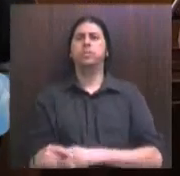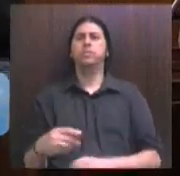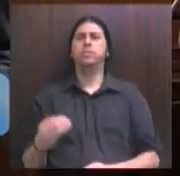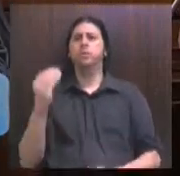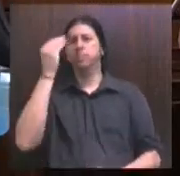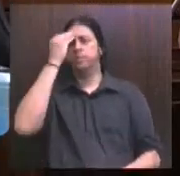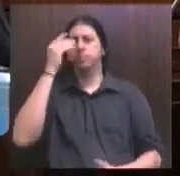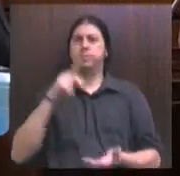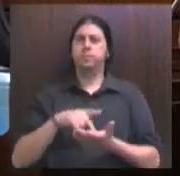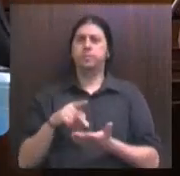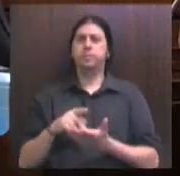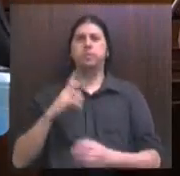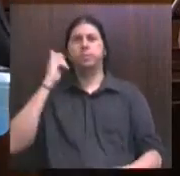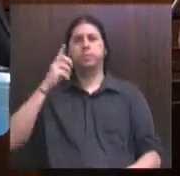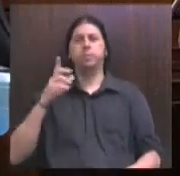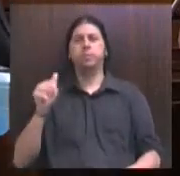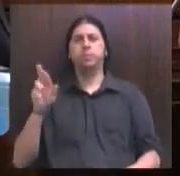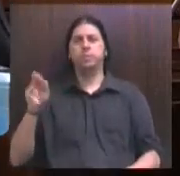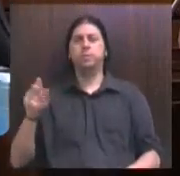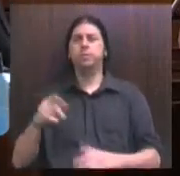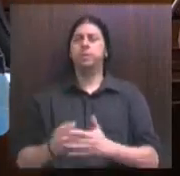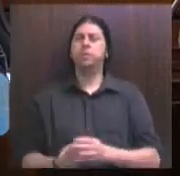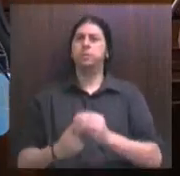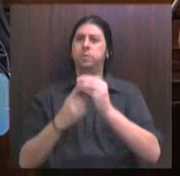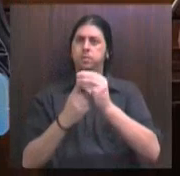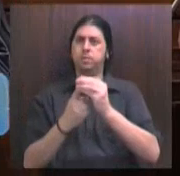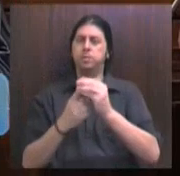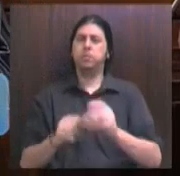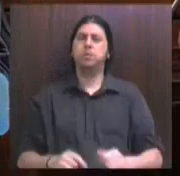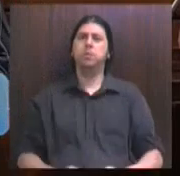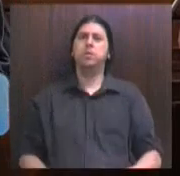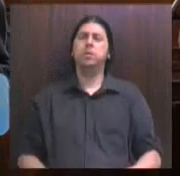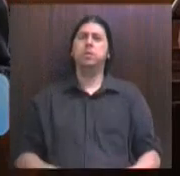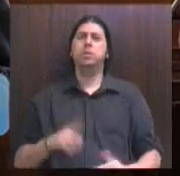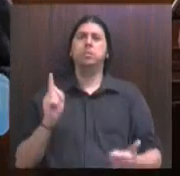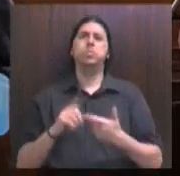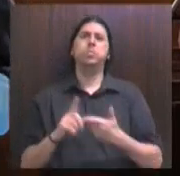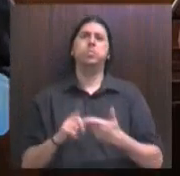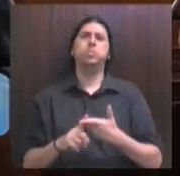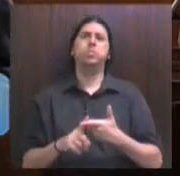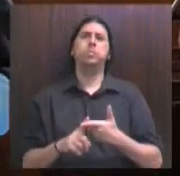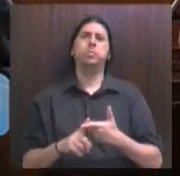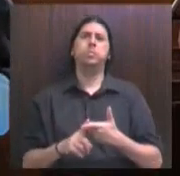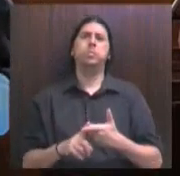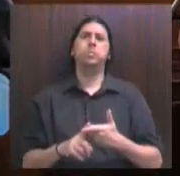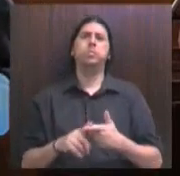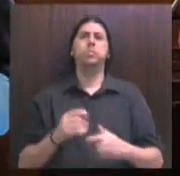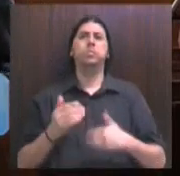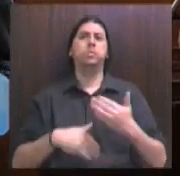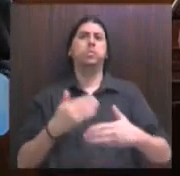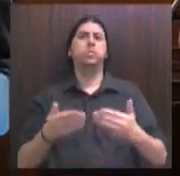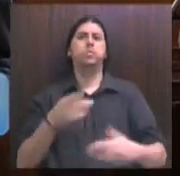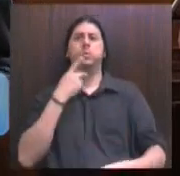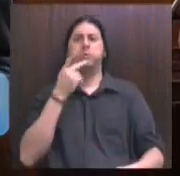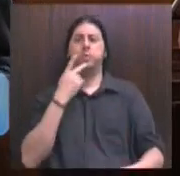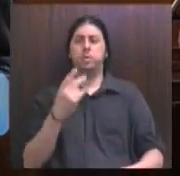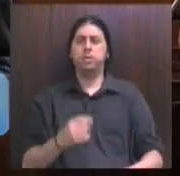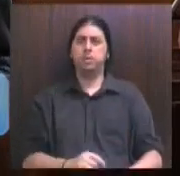fato, deputado Lara, ele é fundamental, porque quando se fala